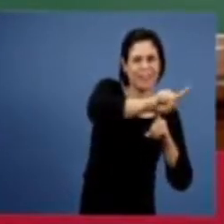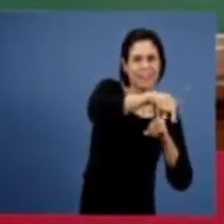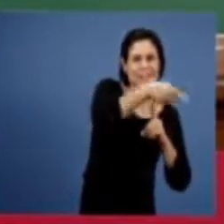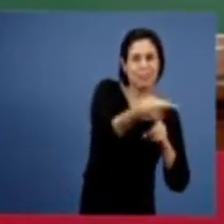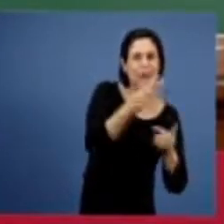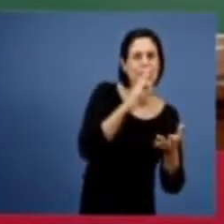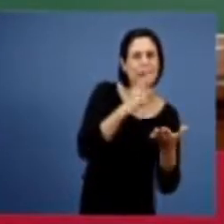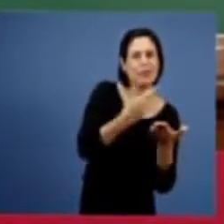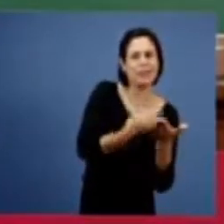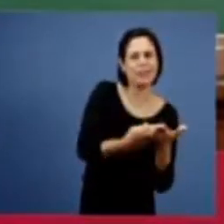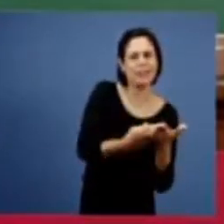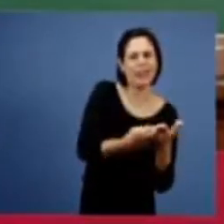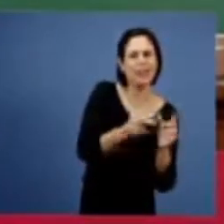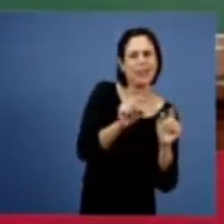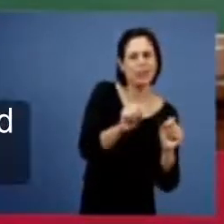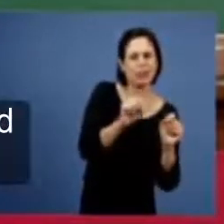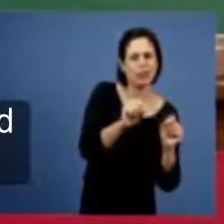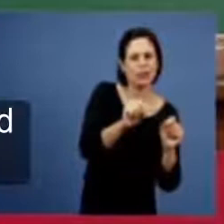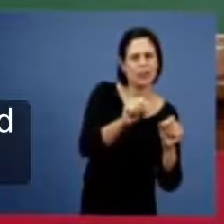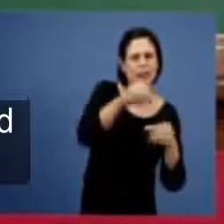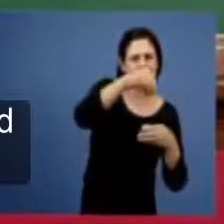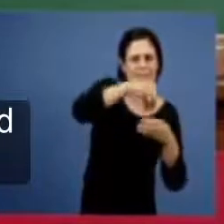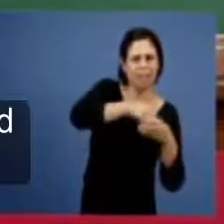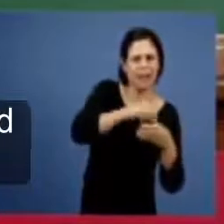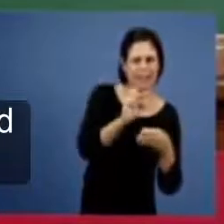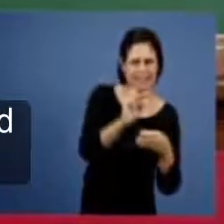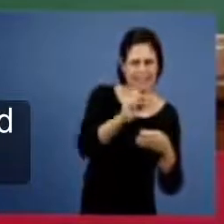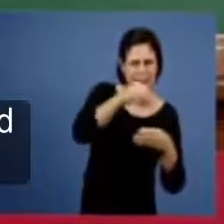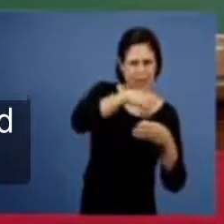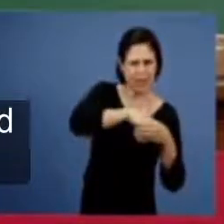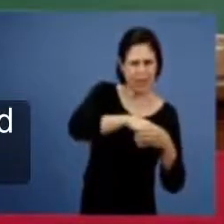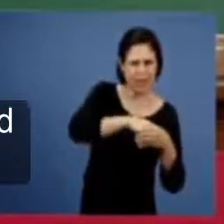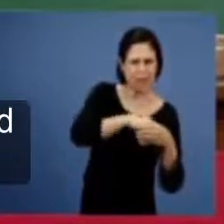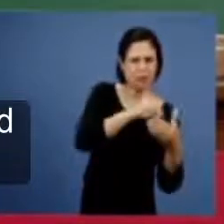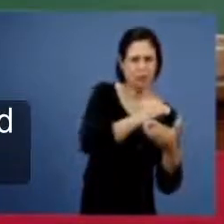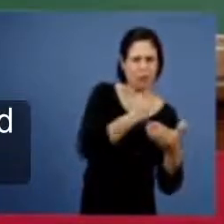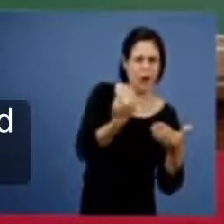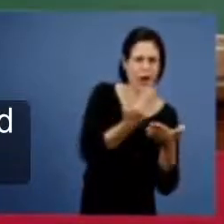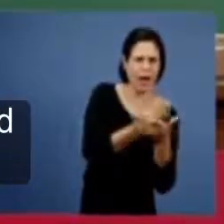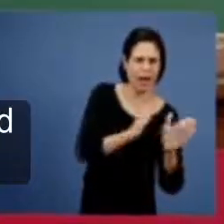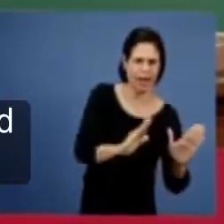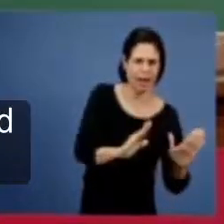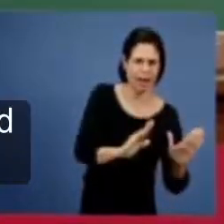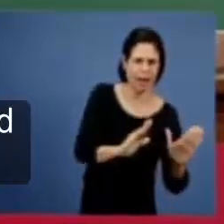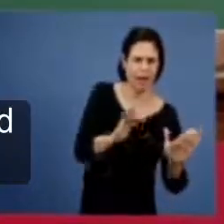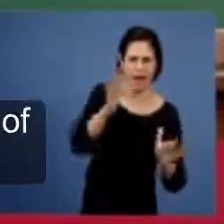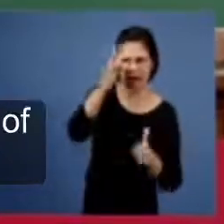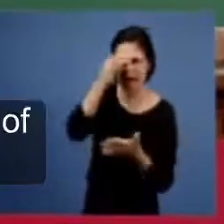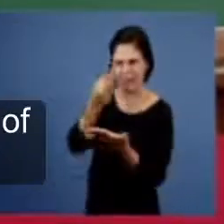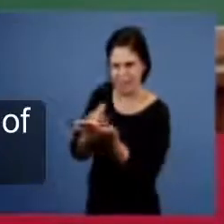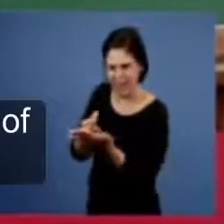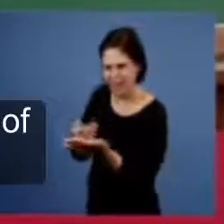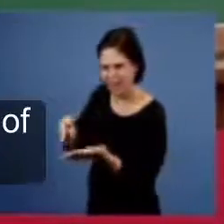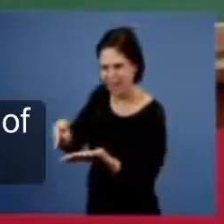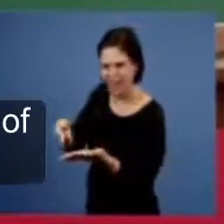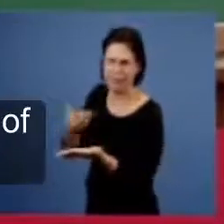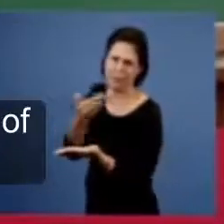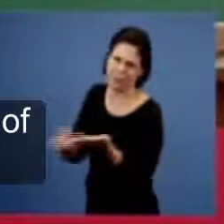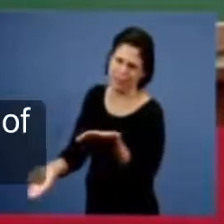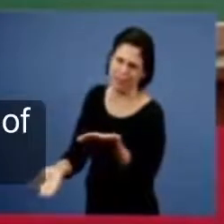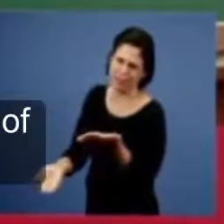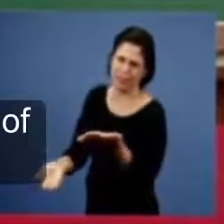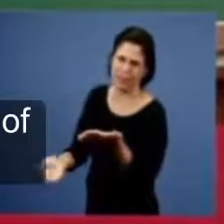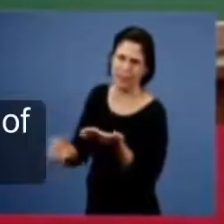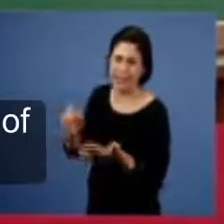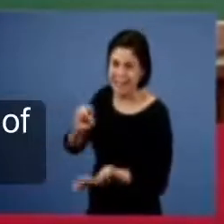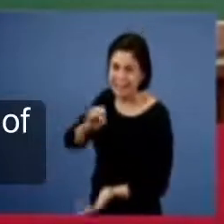que fez com que a semente morresse portanto a fé genuína morre ali nesse período e vai renascer